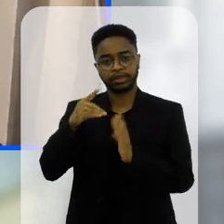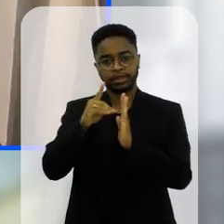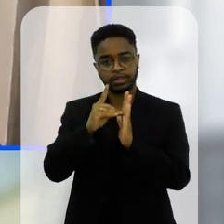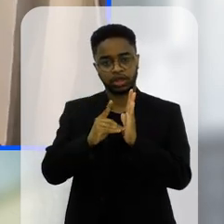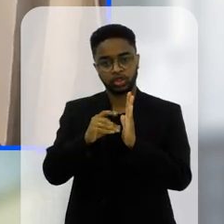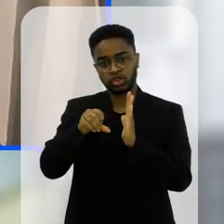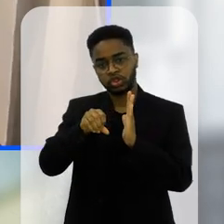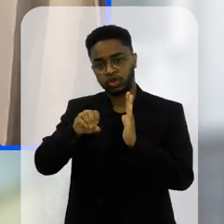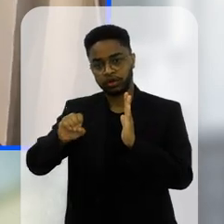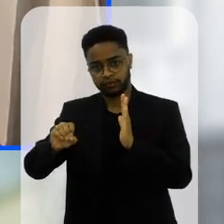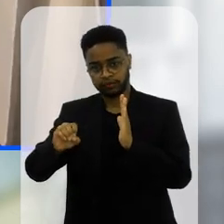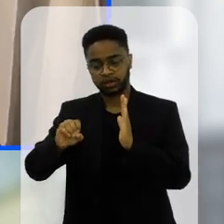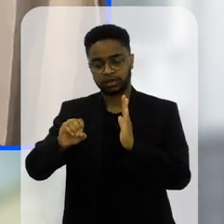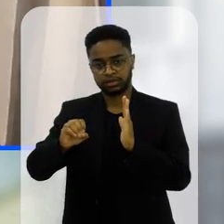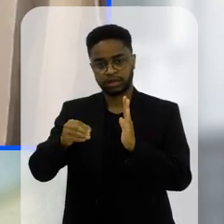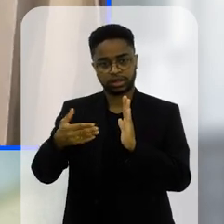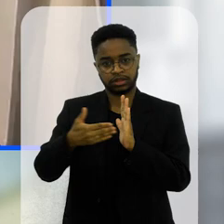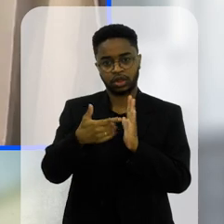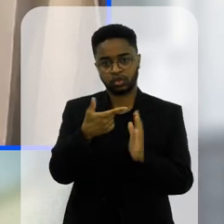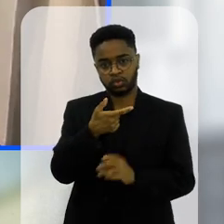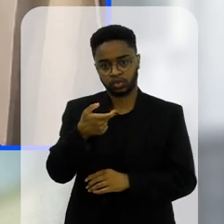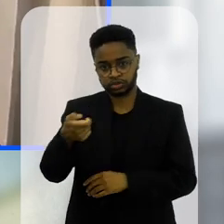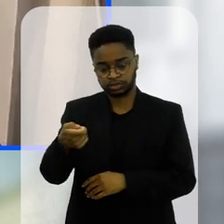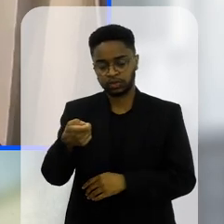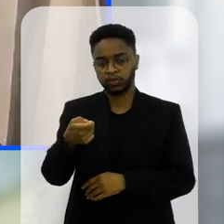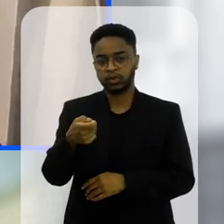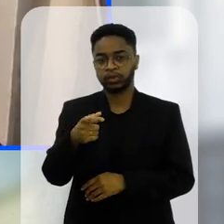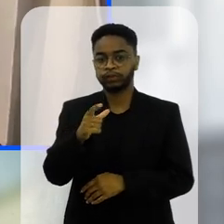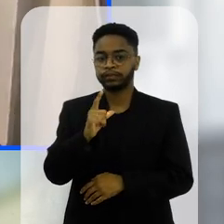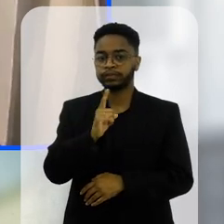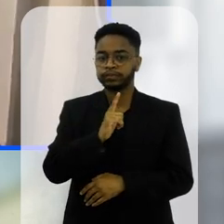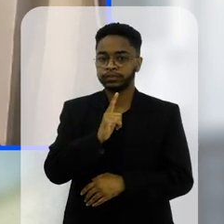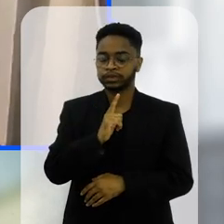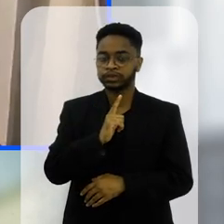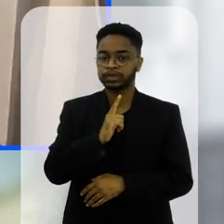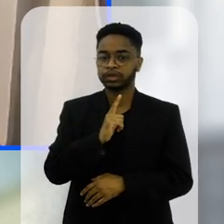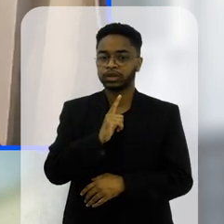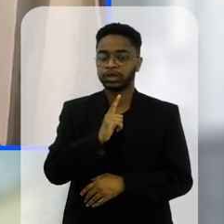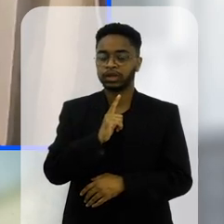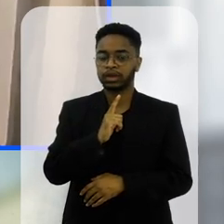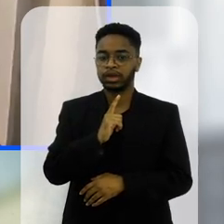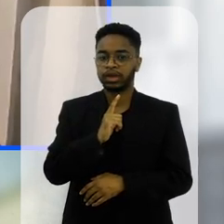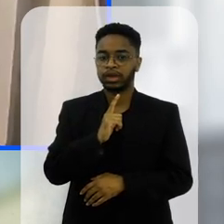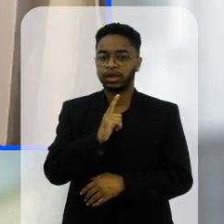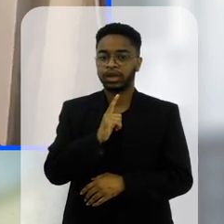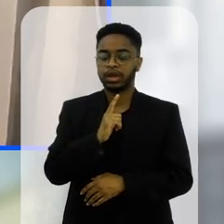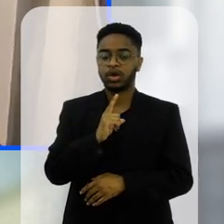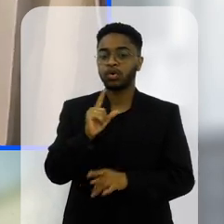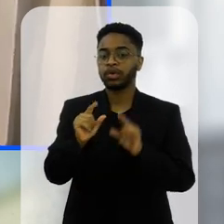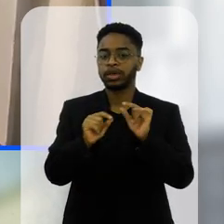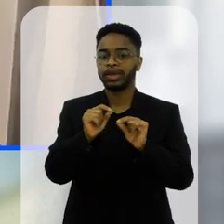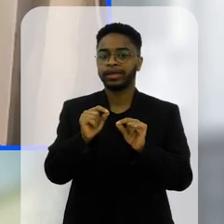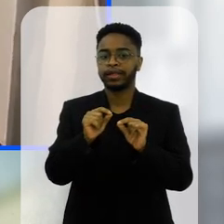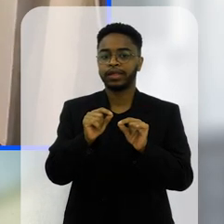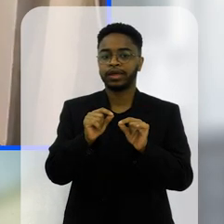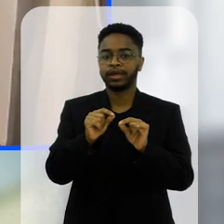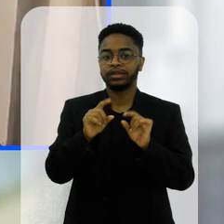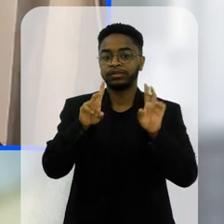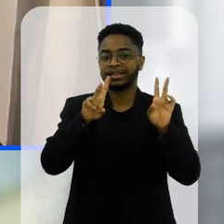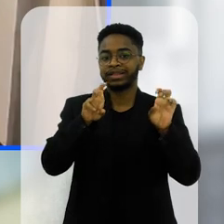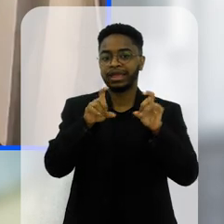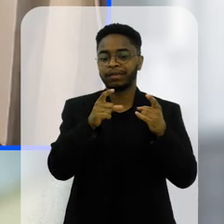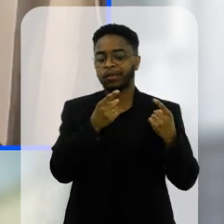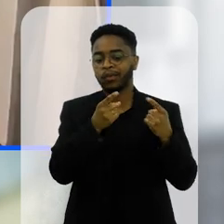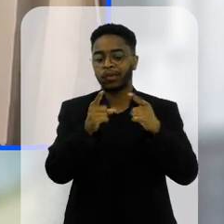90 né década de 80 de 90 2000 a gente tinha a necessidade a gente via de um modo geral o combate às drogas